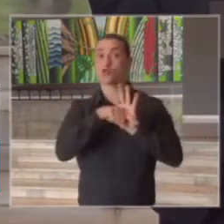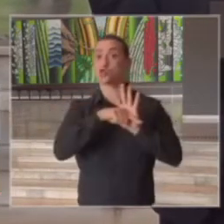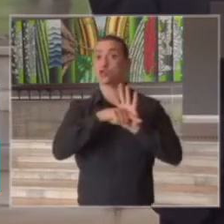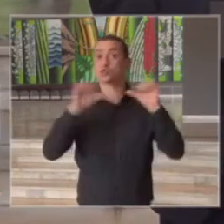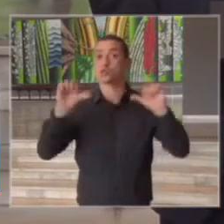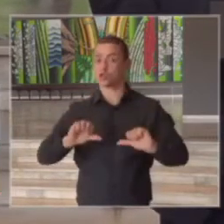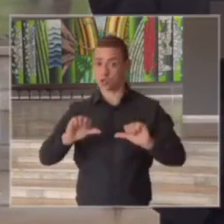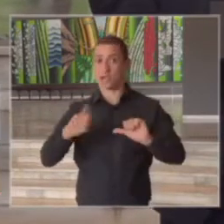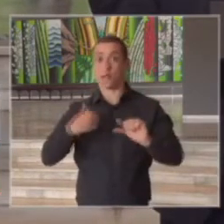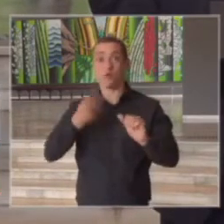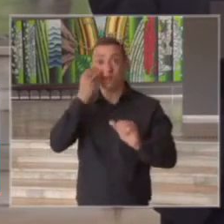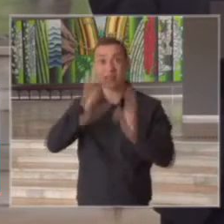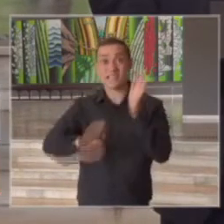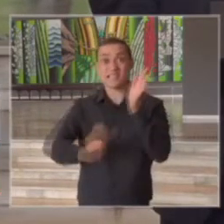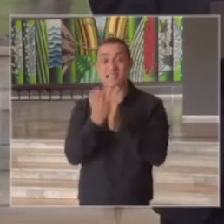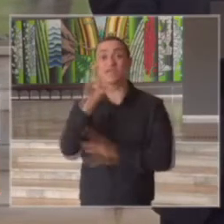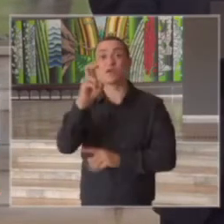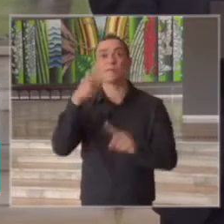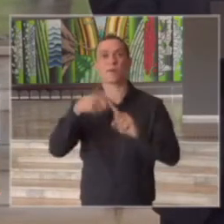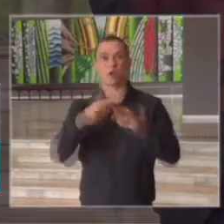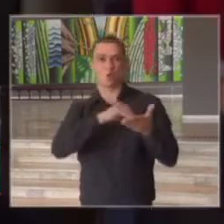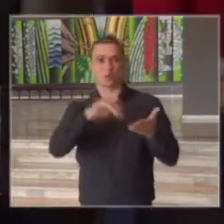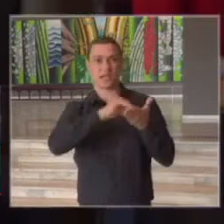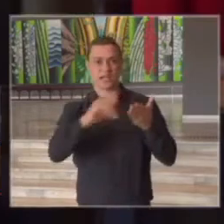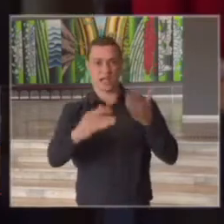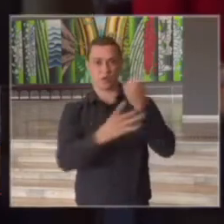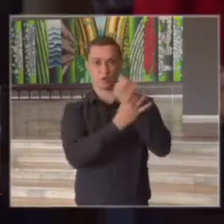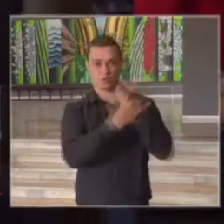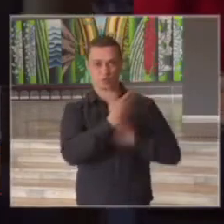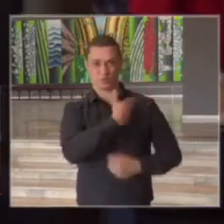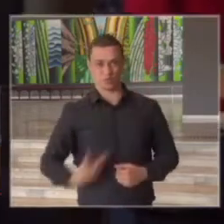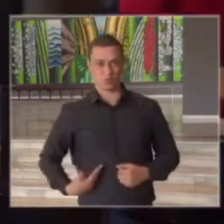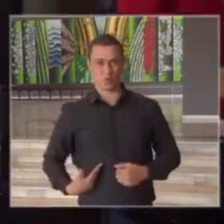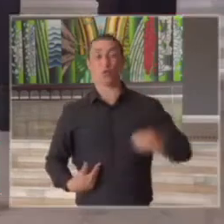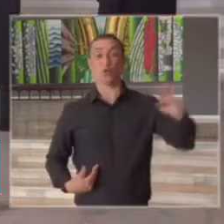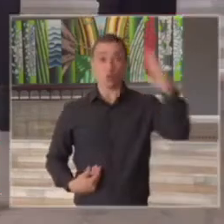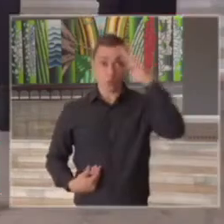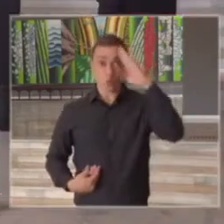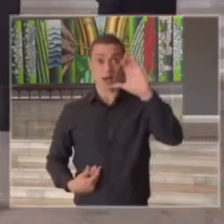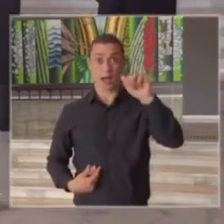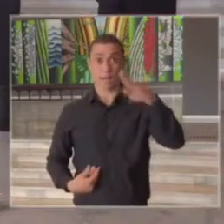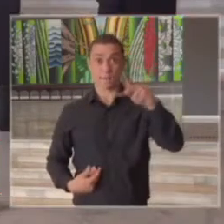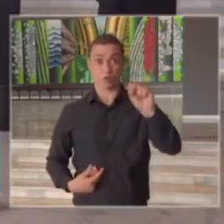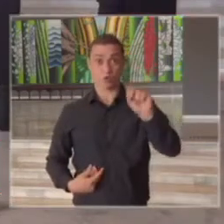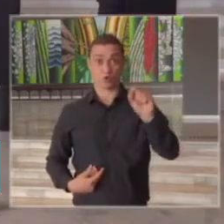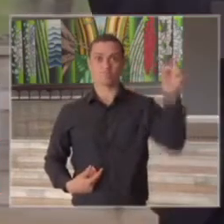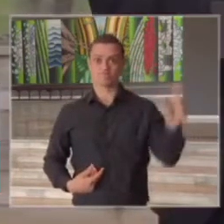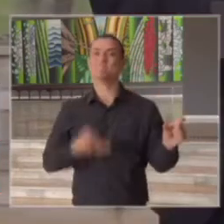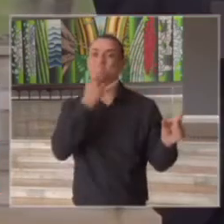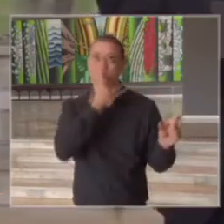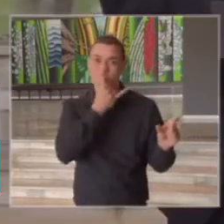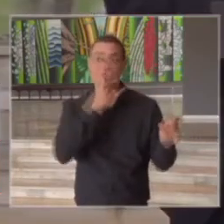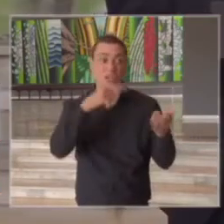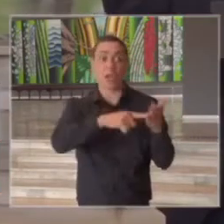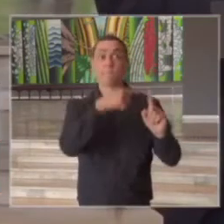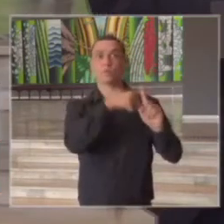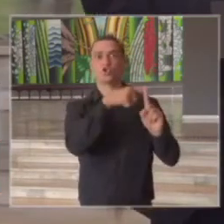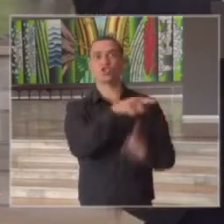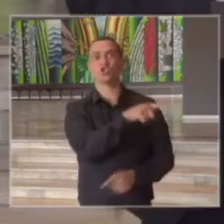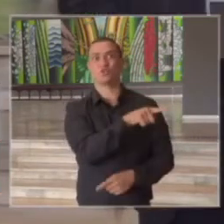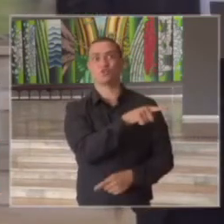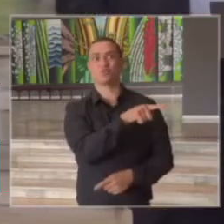porque testei porque o nosso secretário de segurança pública o general Campos infelizmente testou positivo